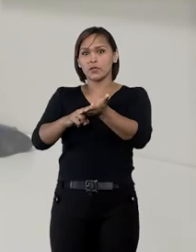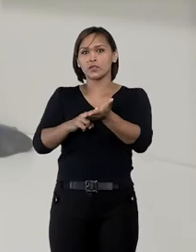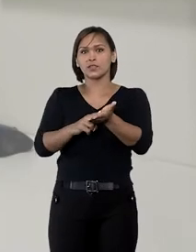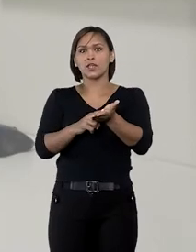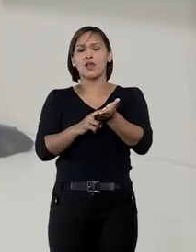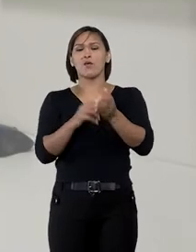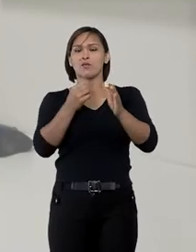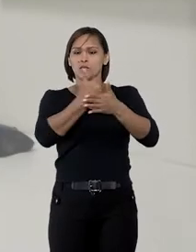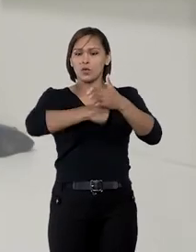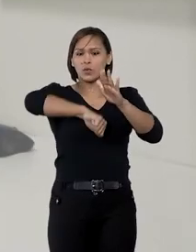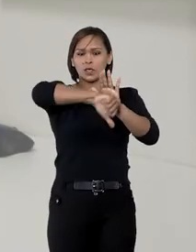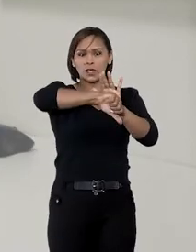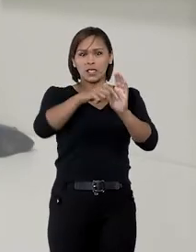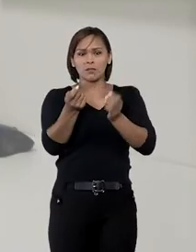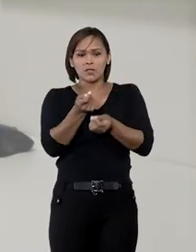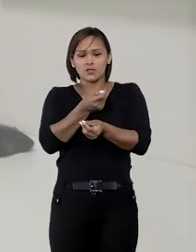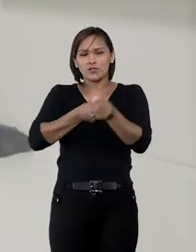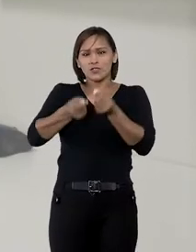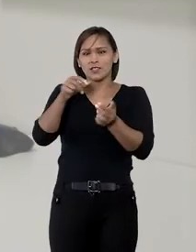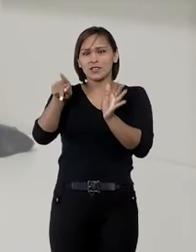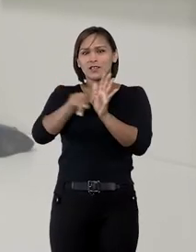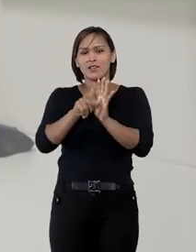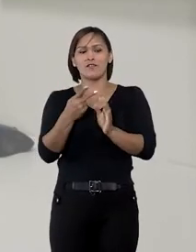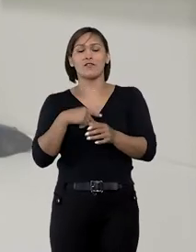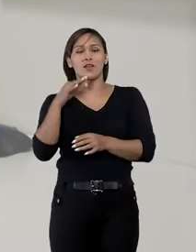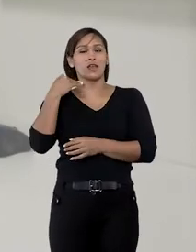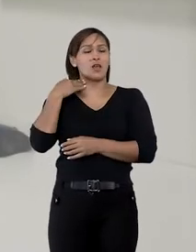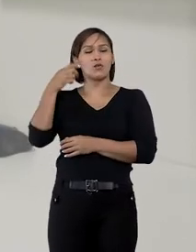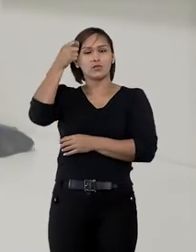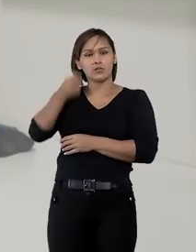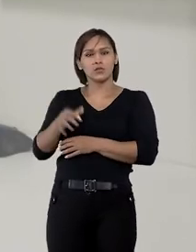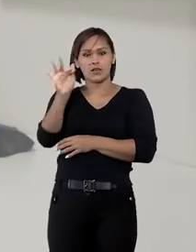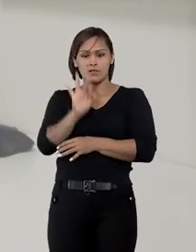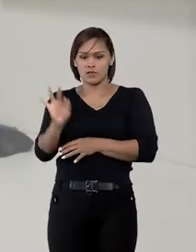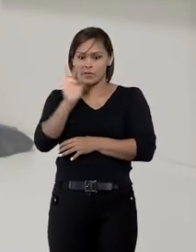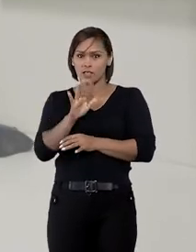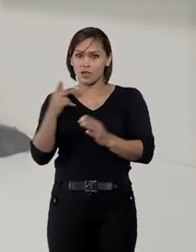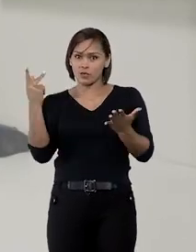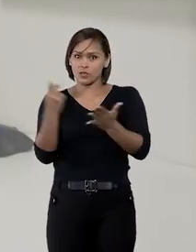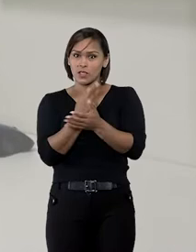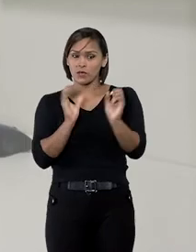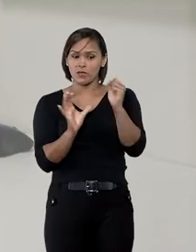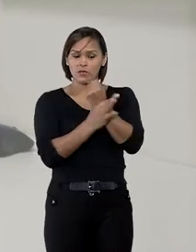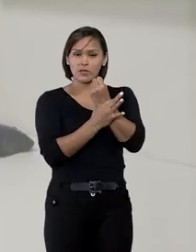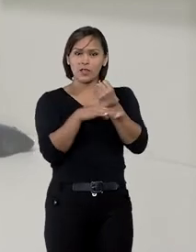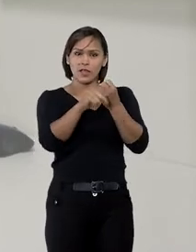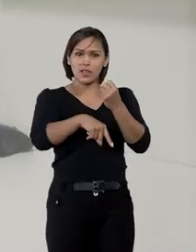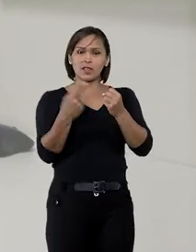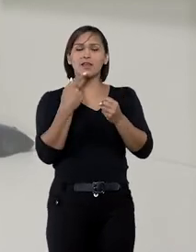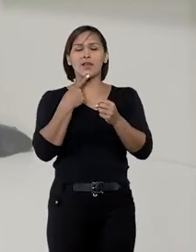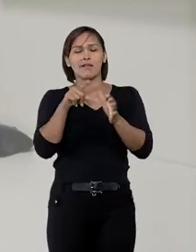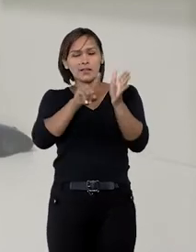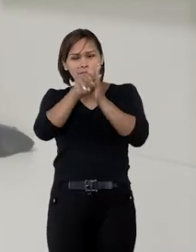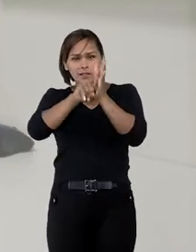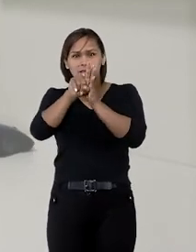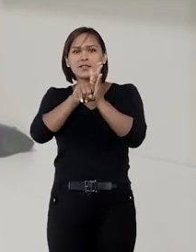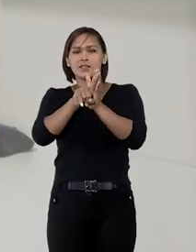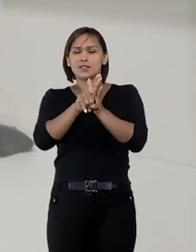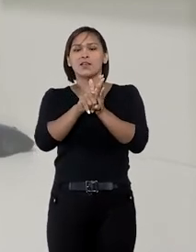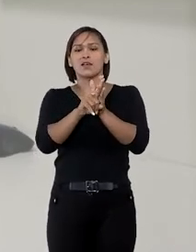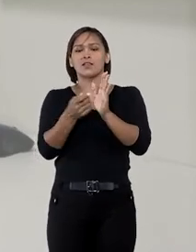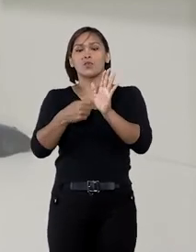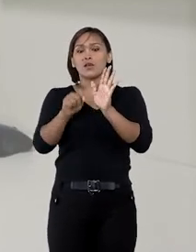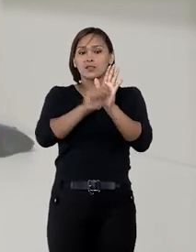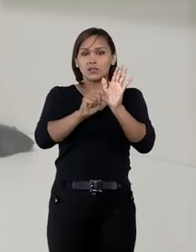tráfico internacional cabe ao juiz federal do local onde ocorre a apreensão. No caso analisado, a apreensão de